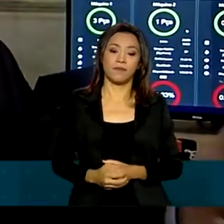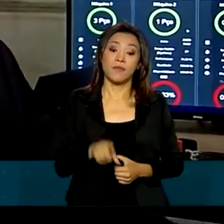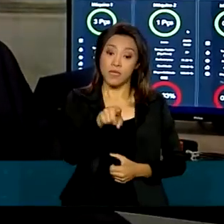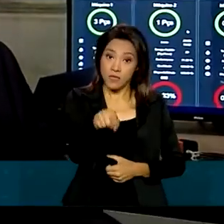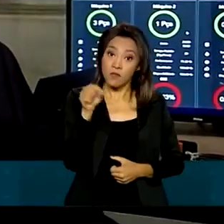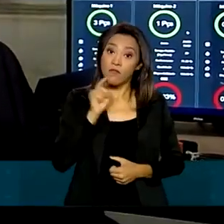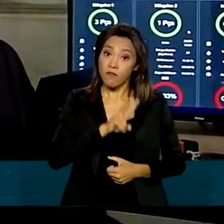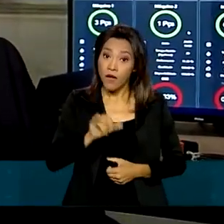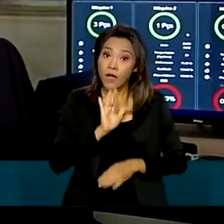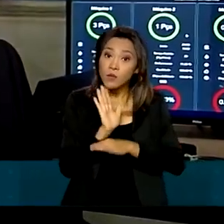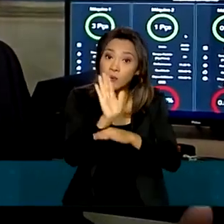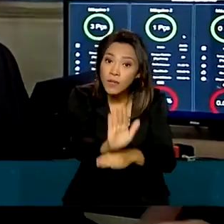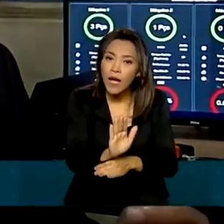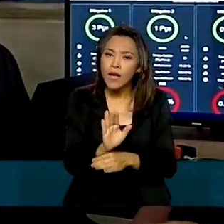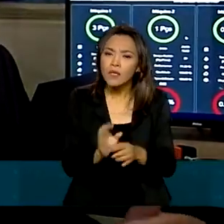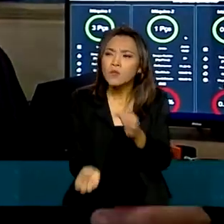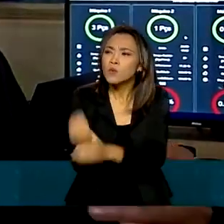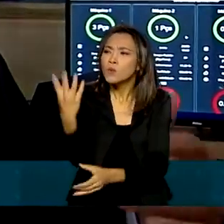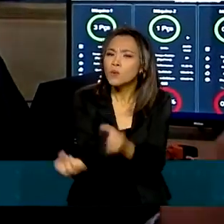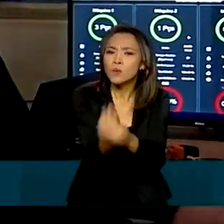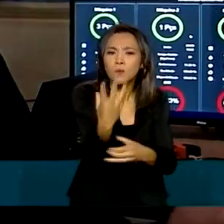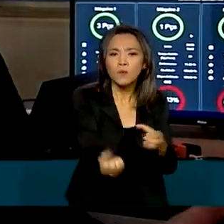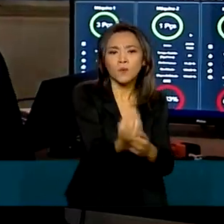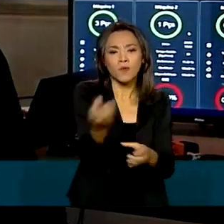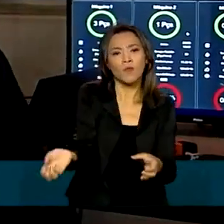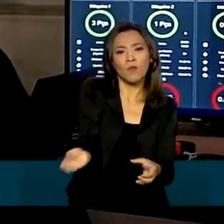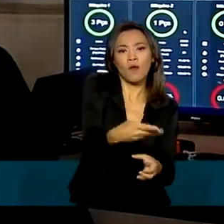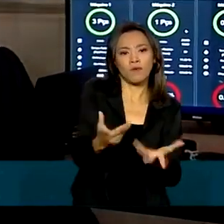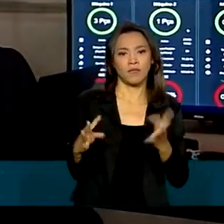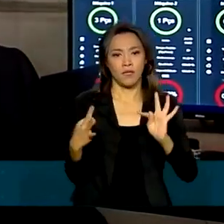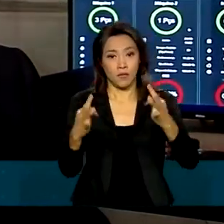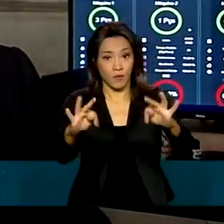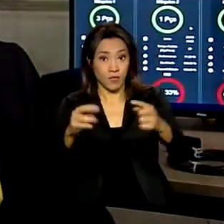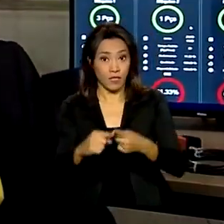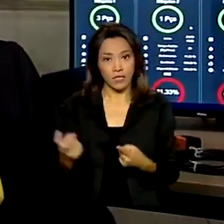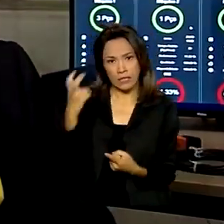novas tecnologias, vamos chamar assim, tecnologias para o futuro. Isso envolve inteligência artificial. Obrigado. Obrigado.